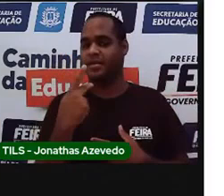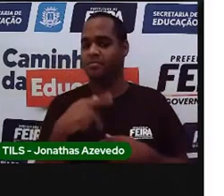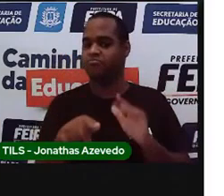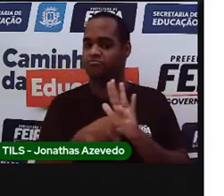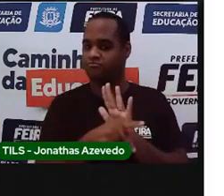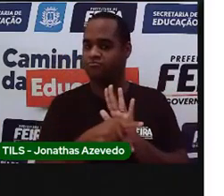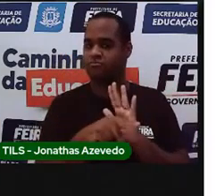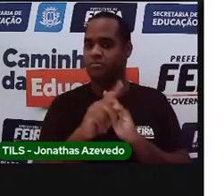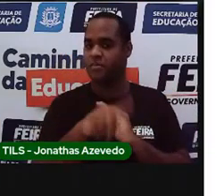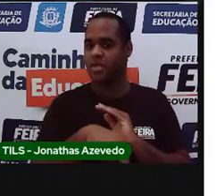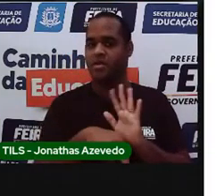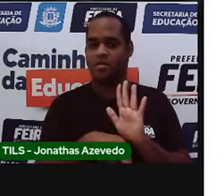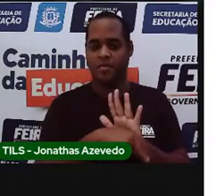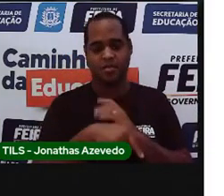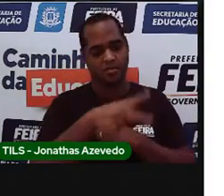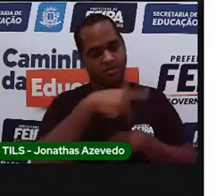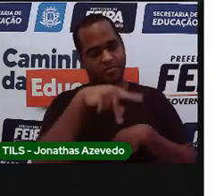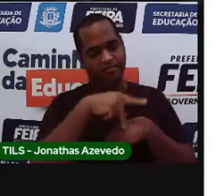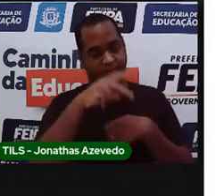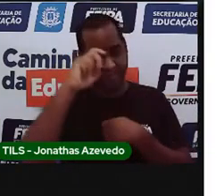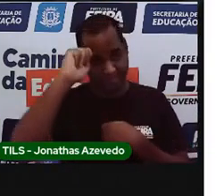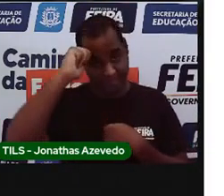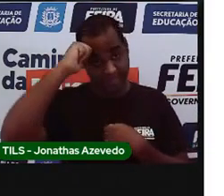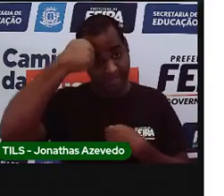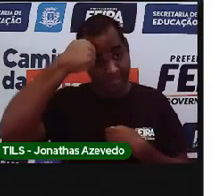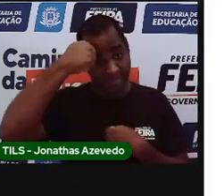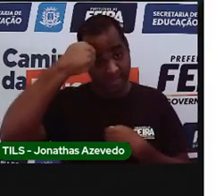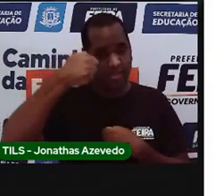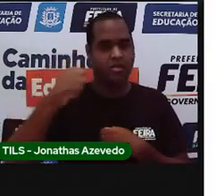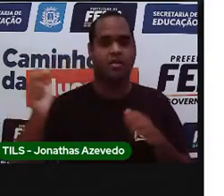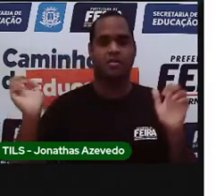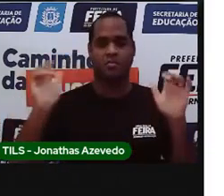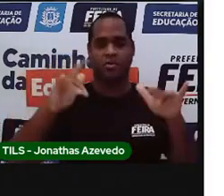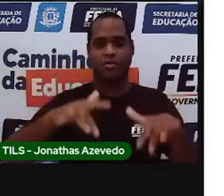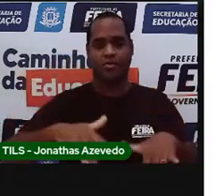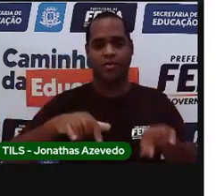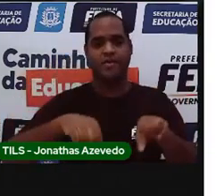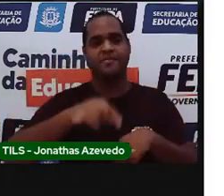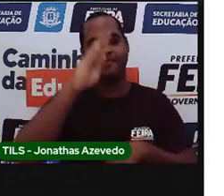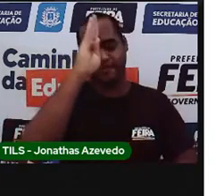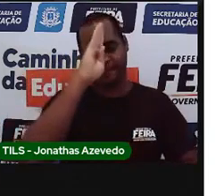pertence aos povos africanos que vieram para o Brasil.